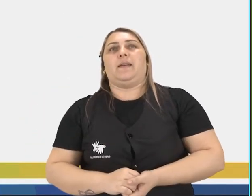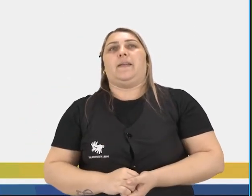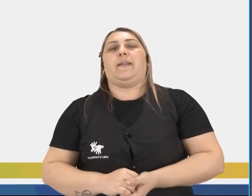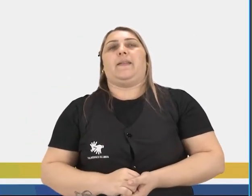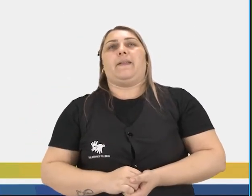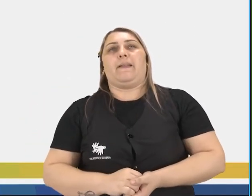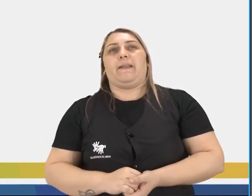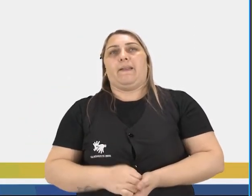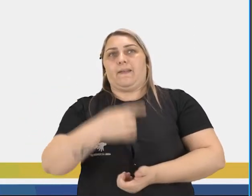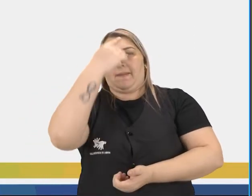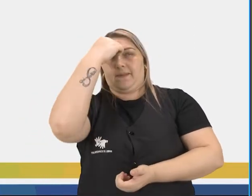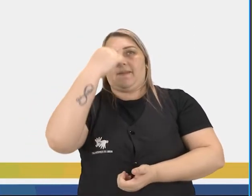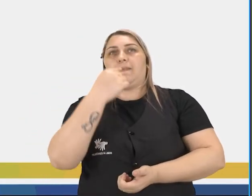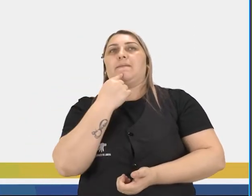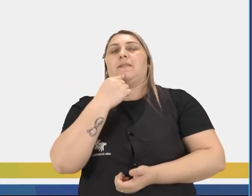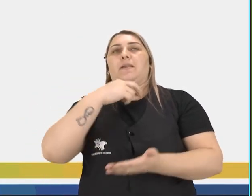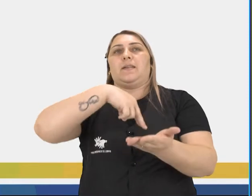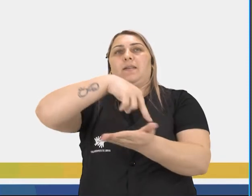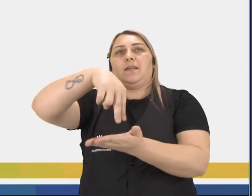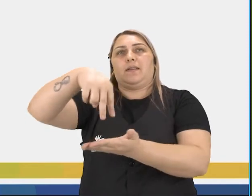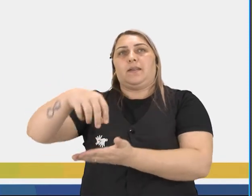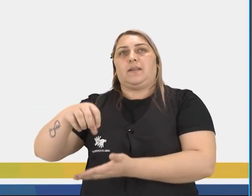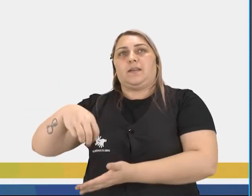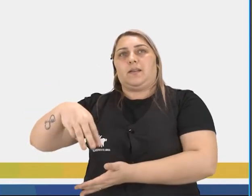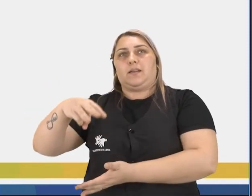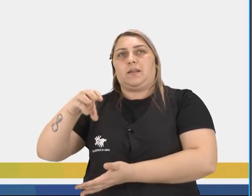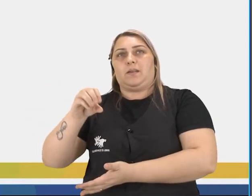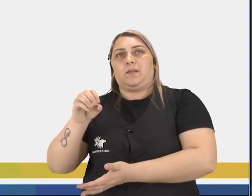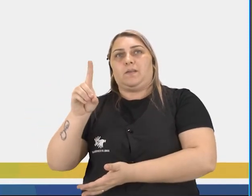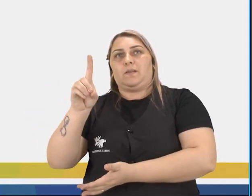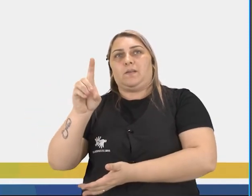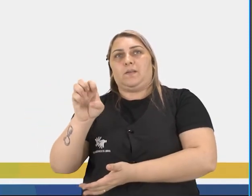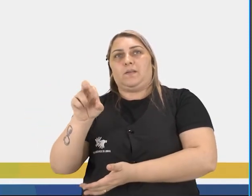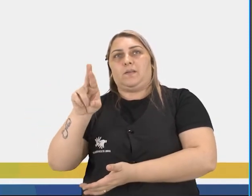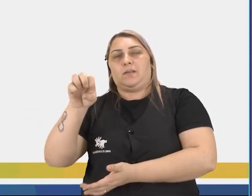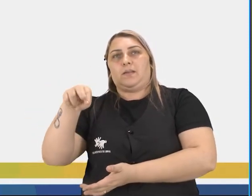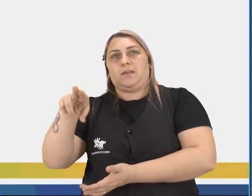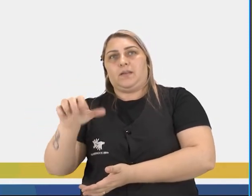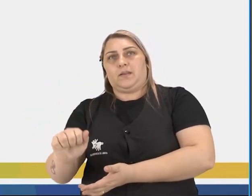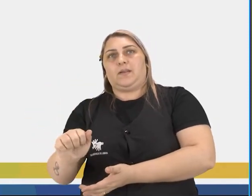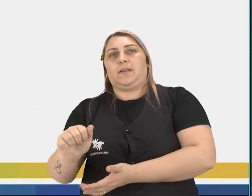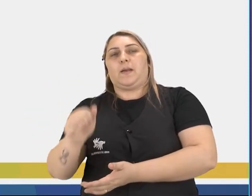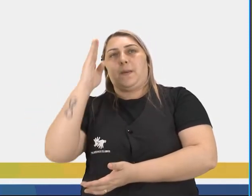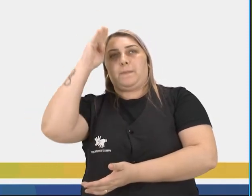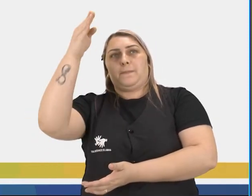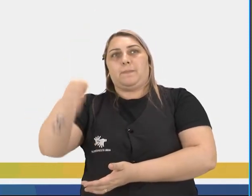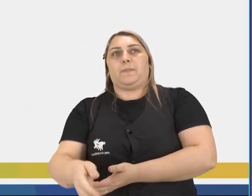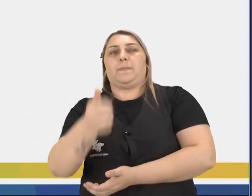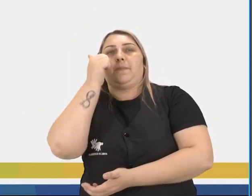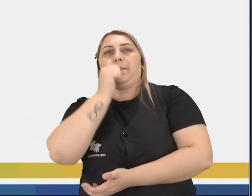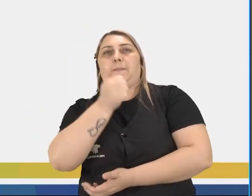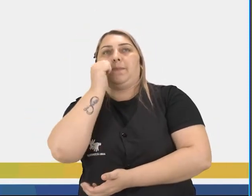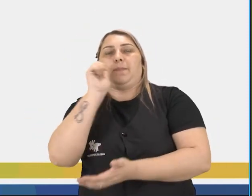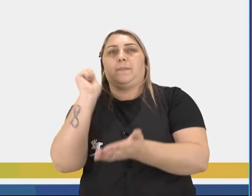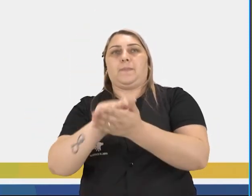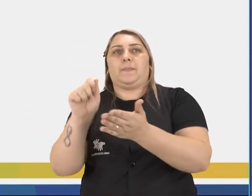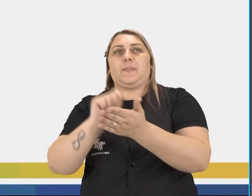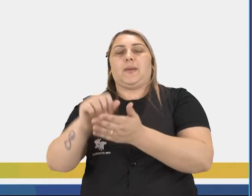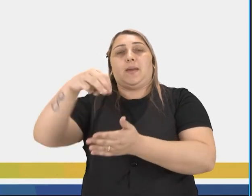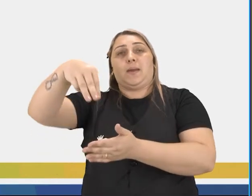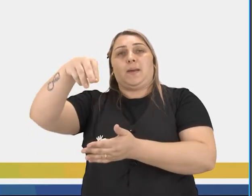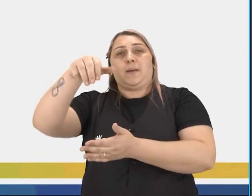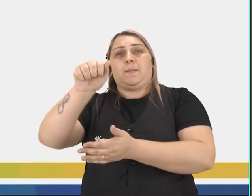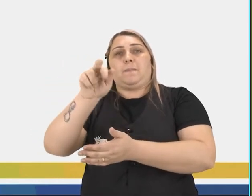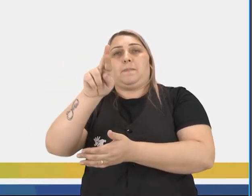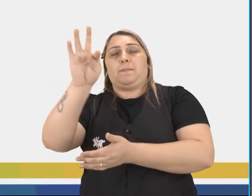A seguir, uma imagem da dança moderna. As principais autoras dessa modalidade que está nessa imagem é a Marta